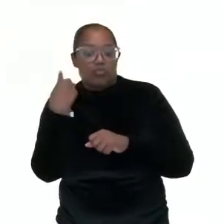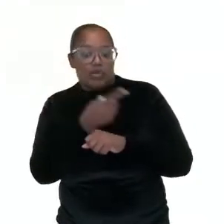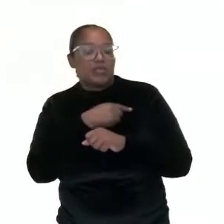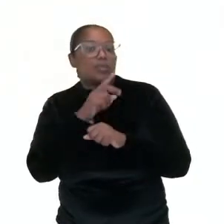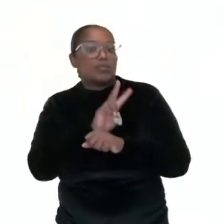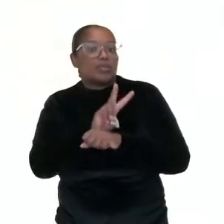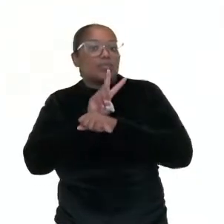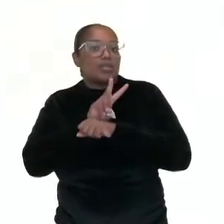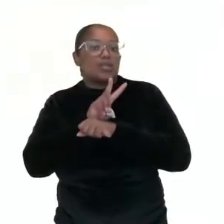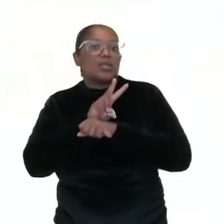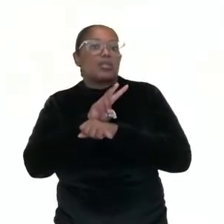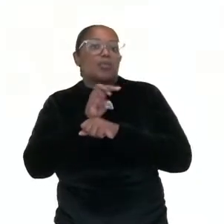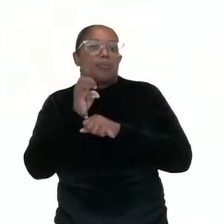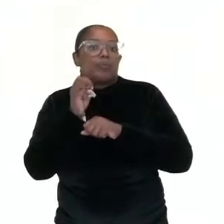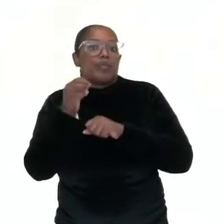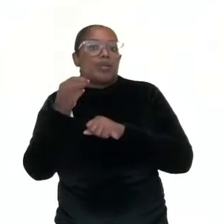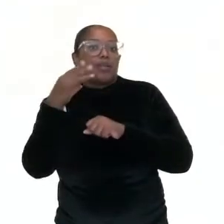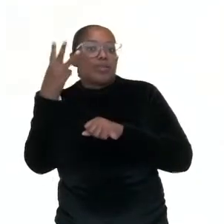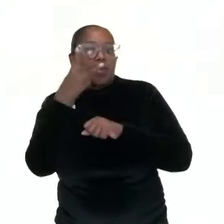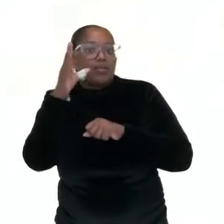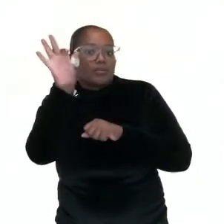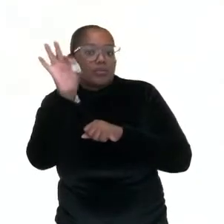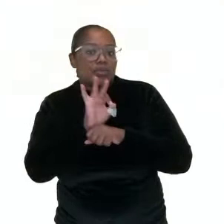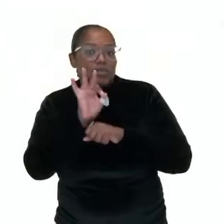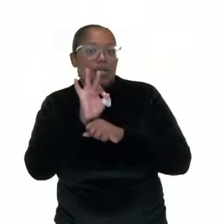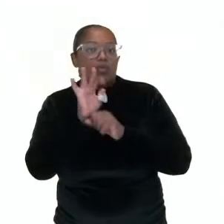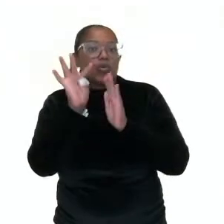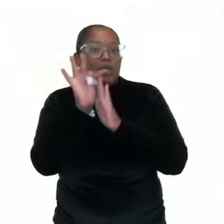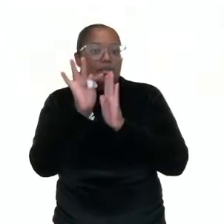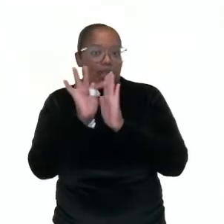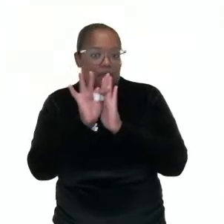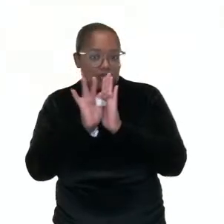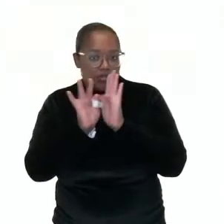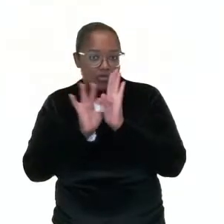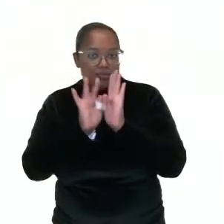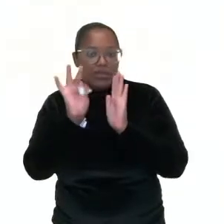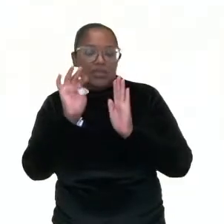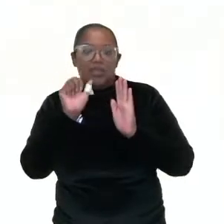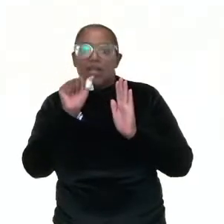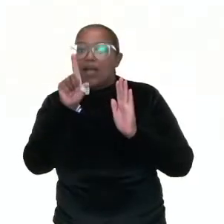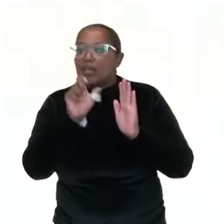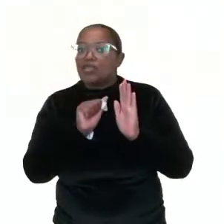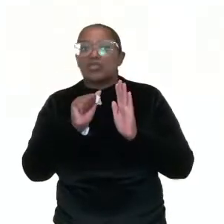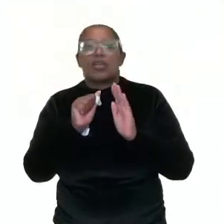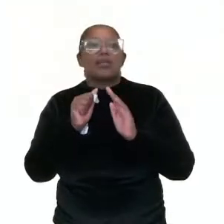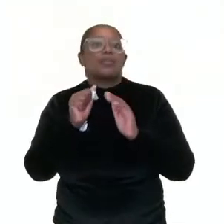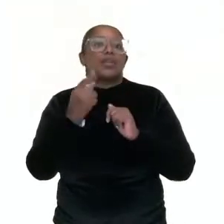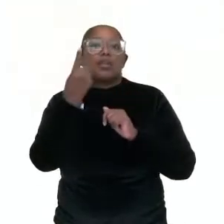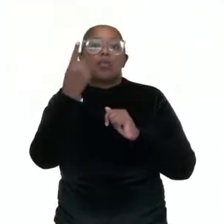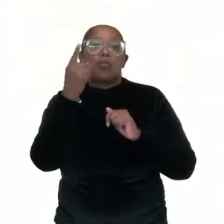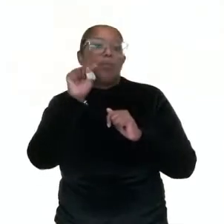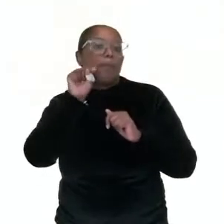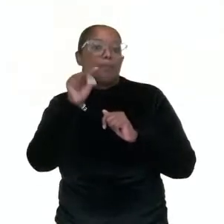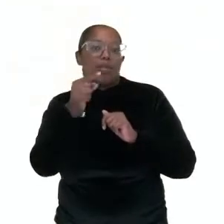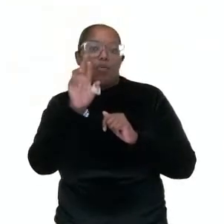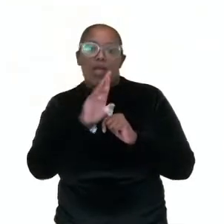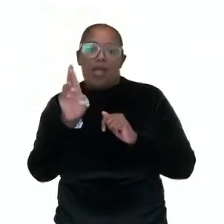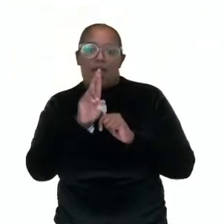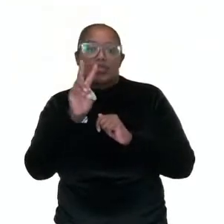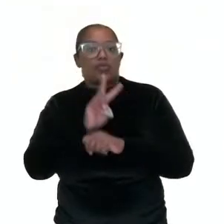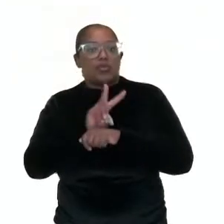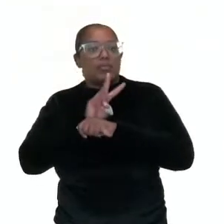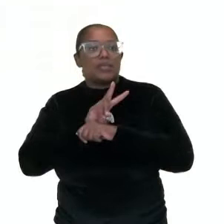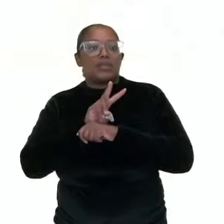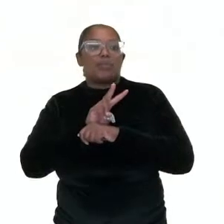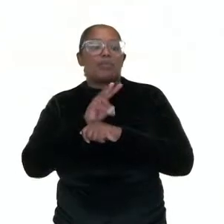3% de taxa de juros em cima do mil reais que eu vou solicitar emprestado. Então aqui está a